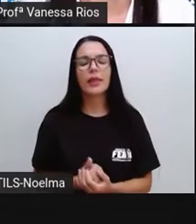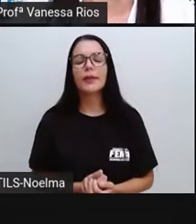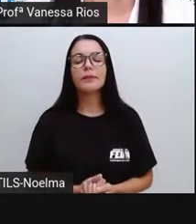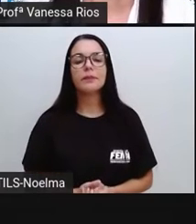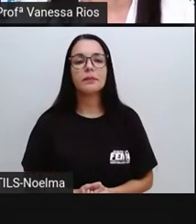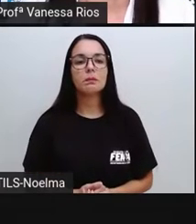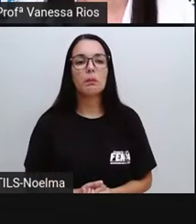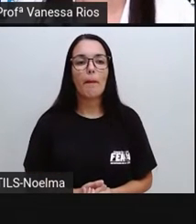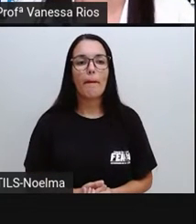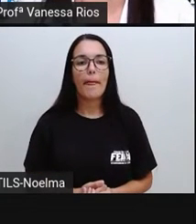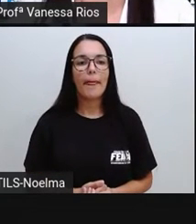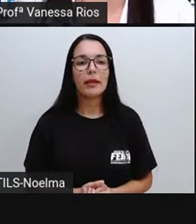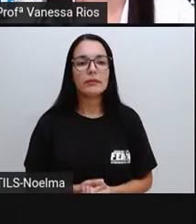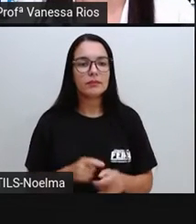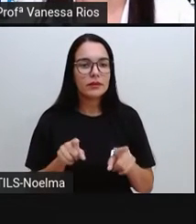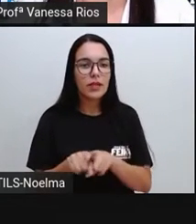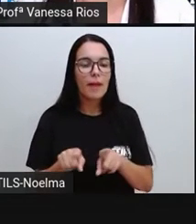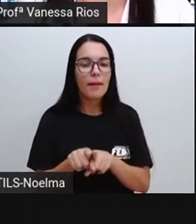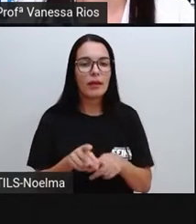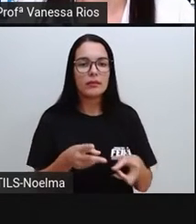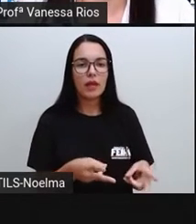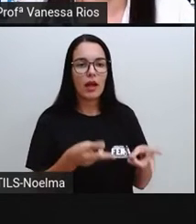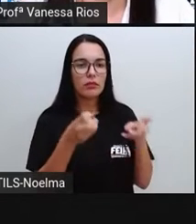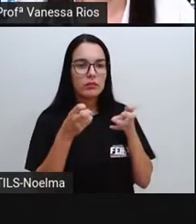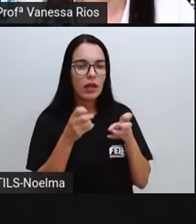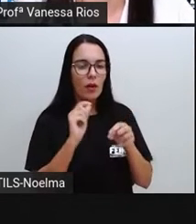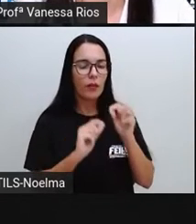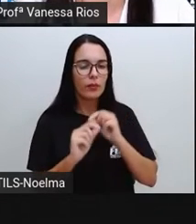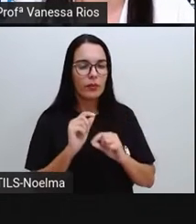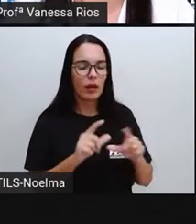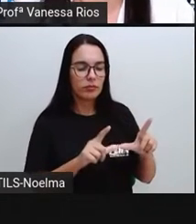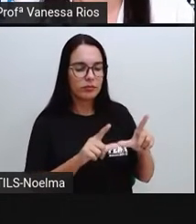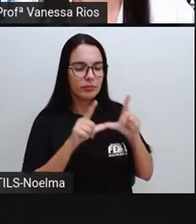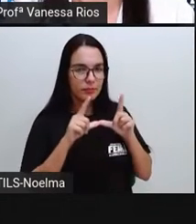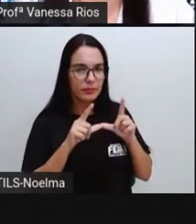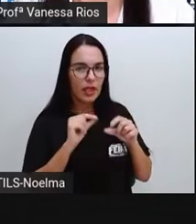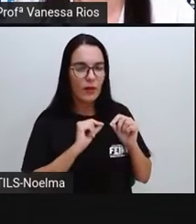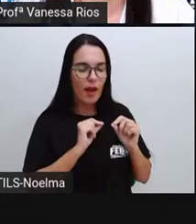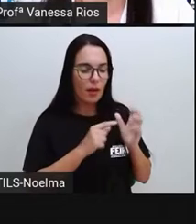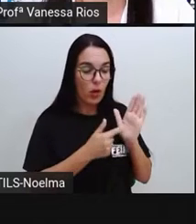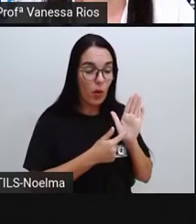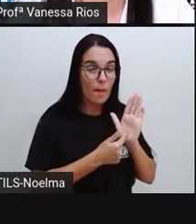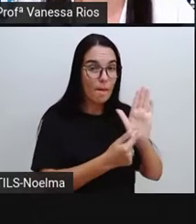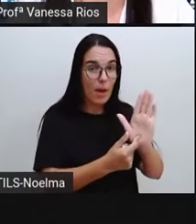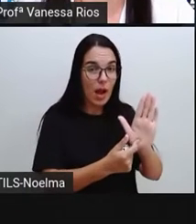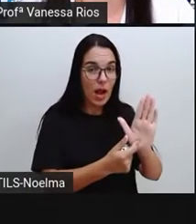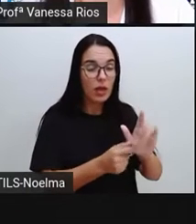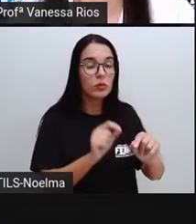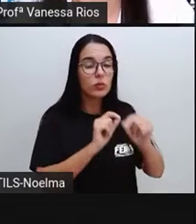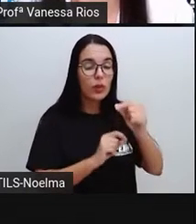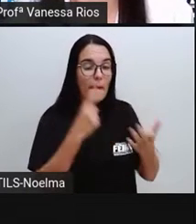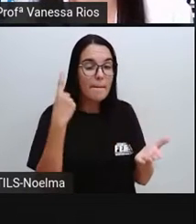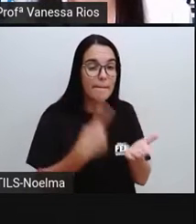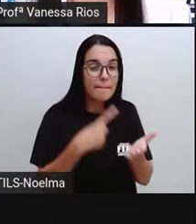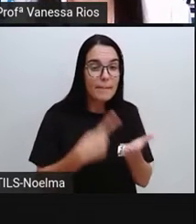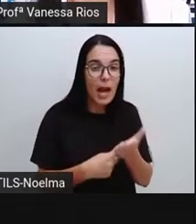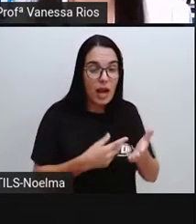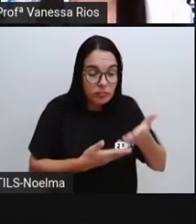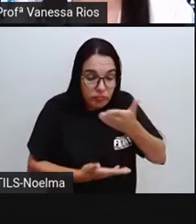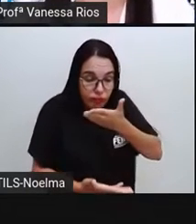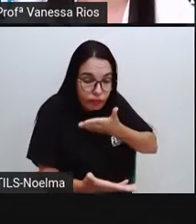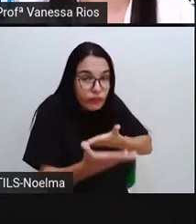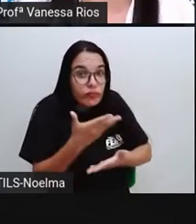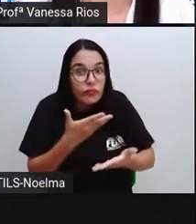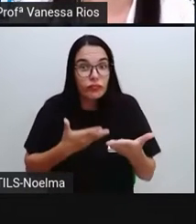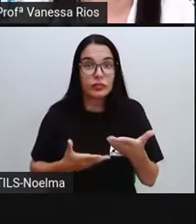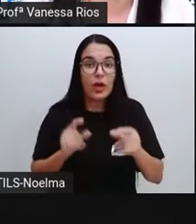anterior, para observar o quanto a agricultura e o início da agricultura marca esse processo de transição